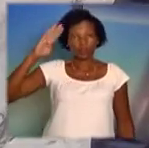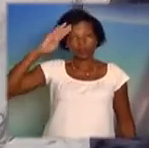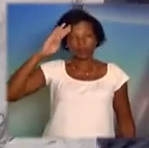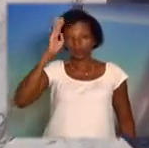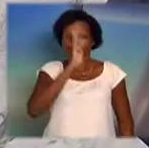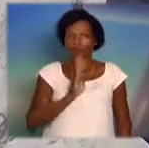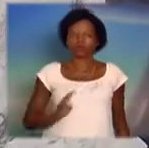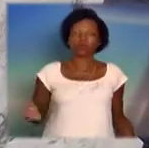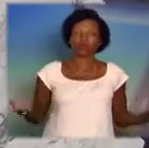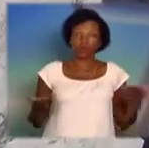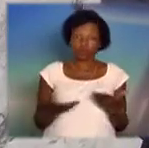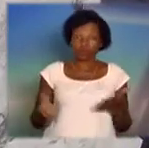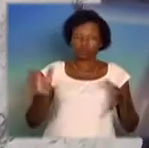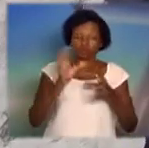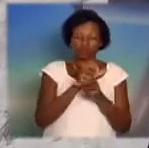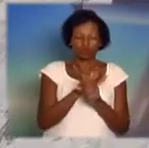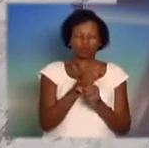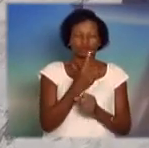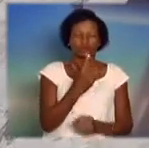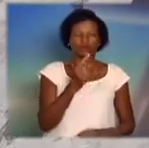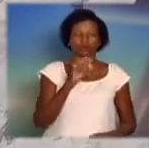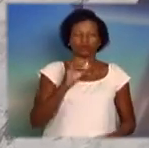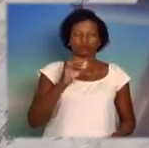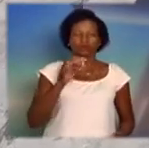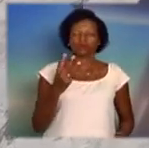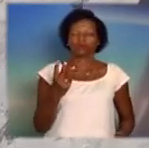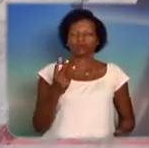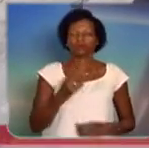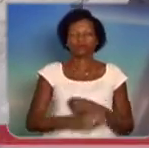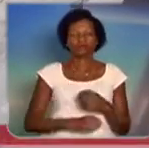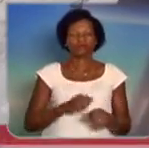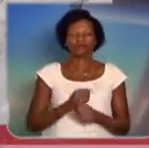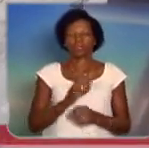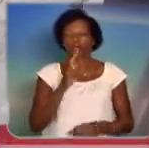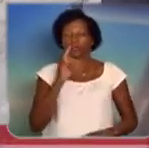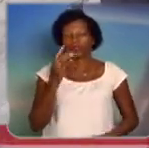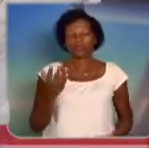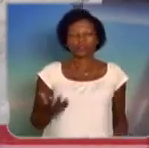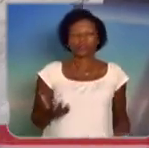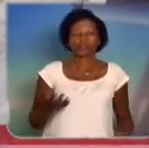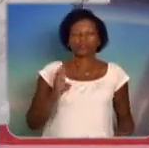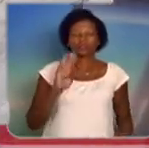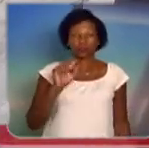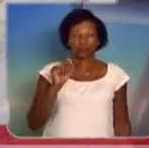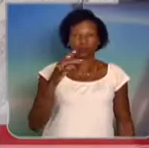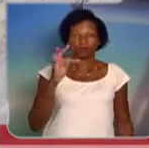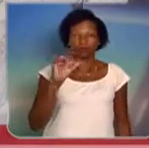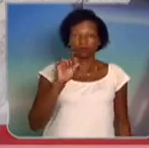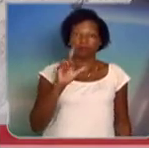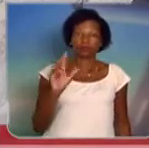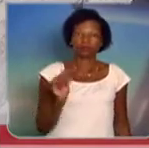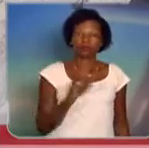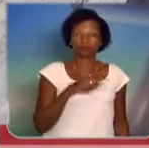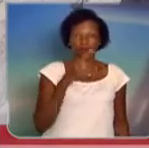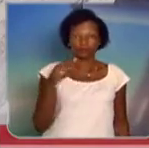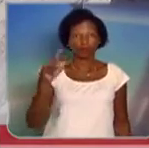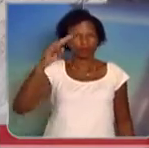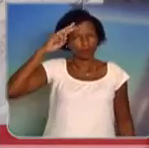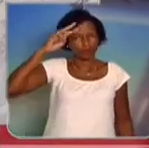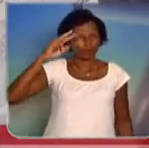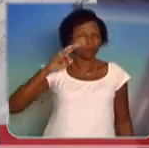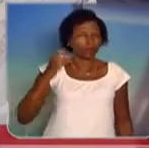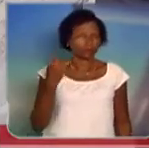completou 103 anos de criação, inclusive esse batalhão tem uma história forte na história brasileira e de São Paulo,